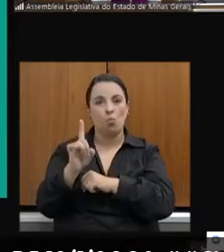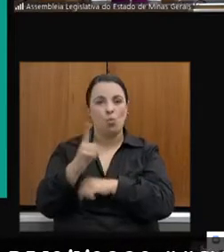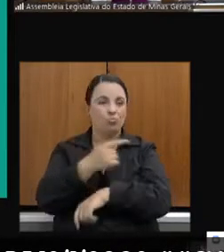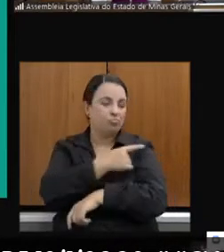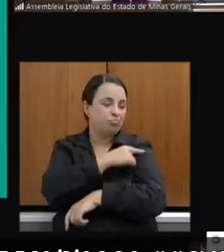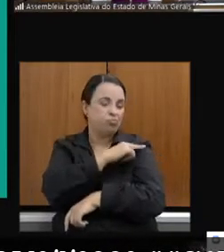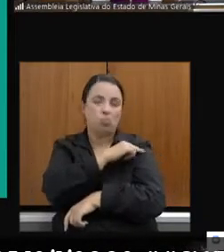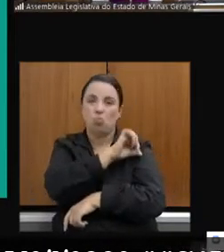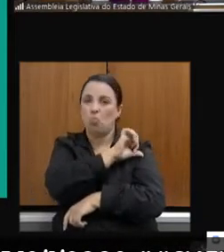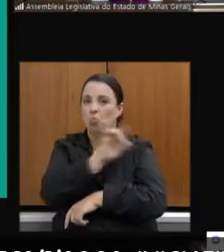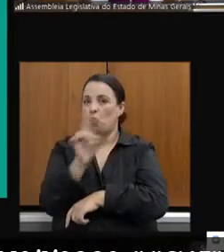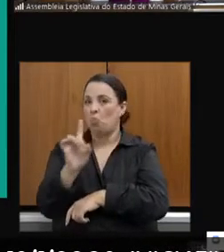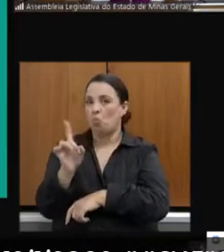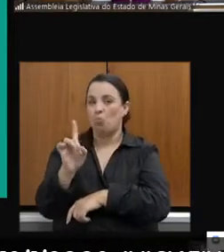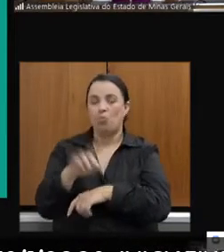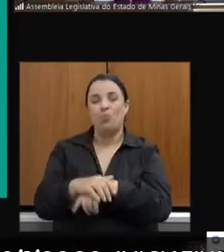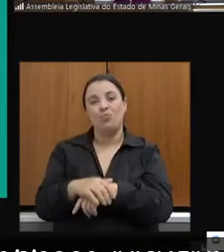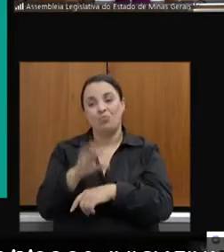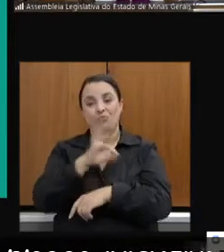extrato de rendimento mais baixo.